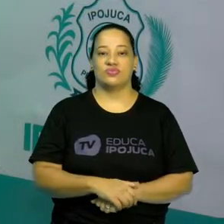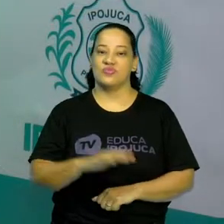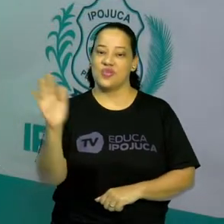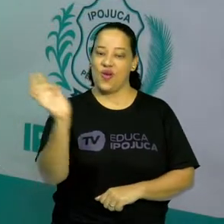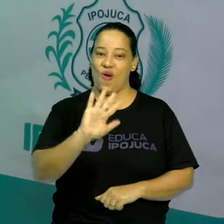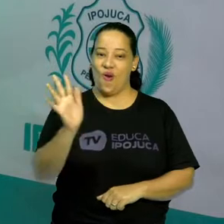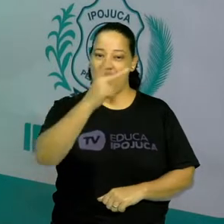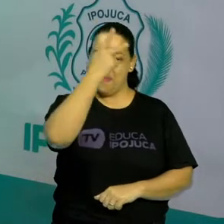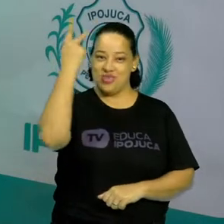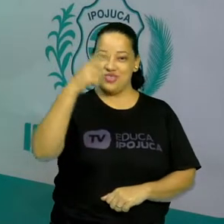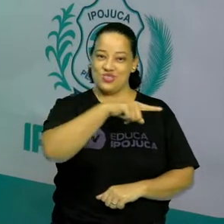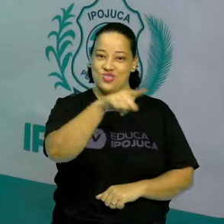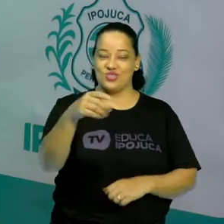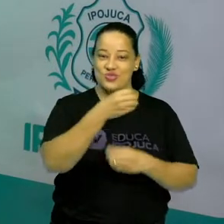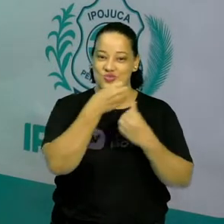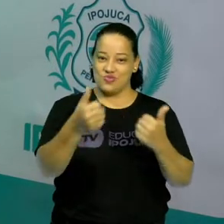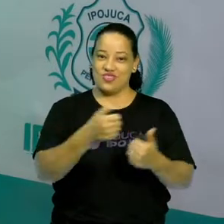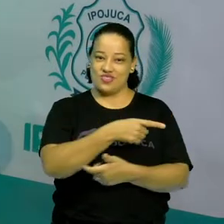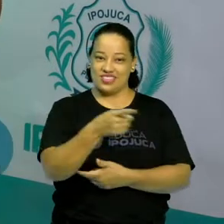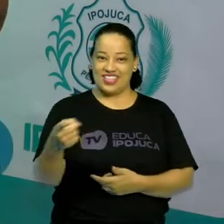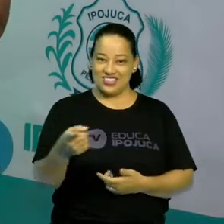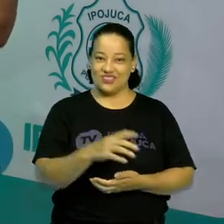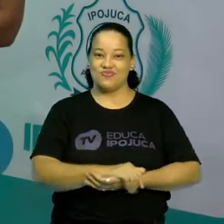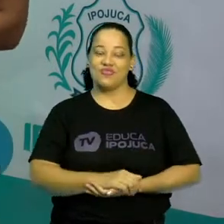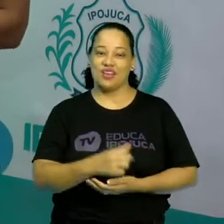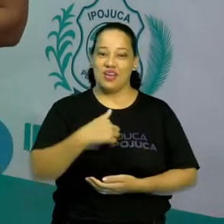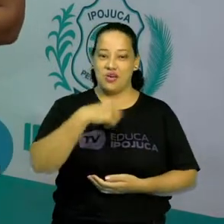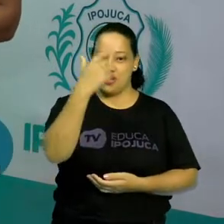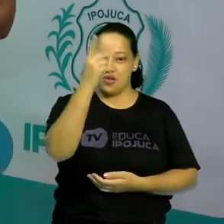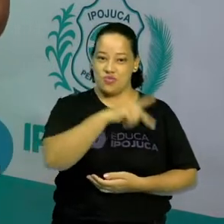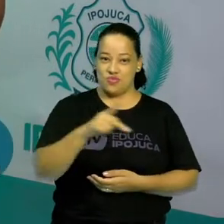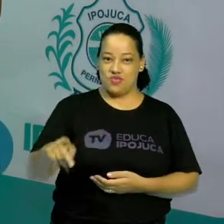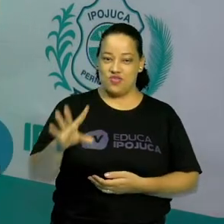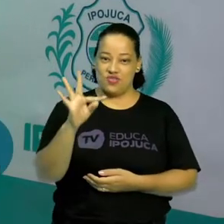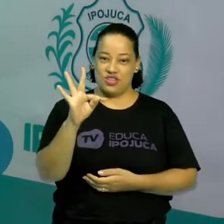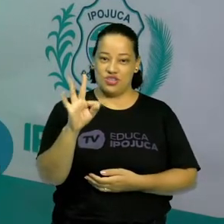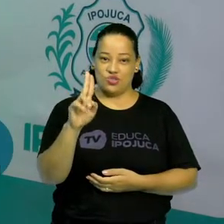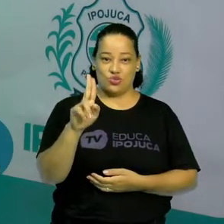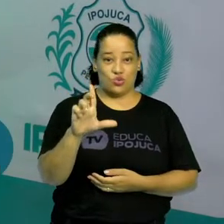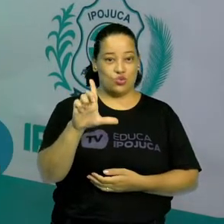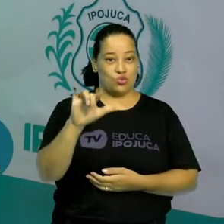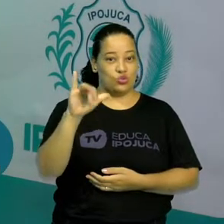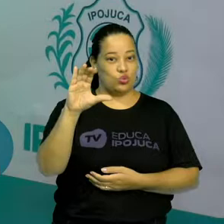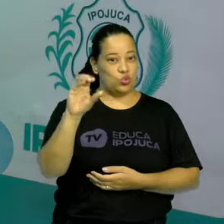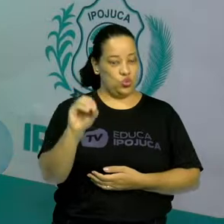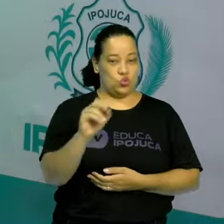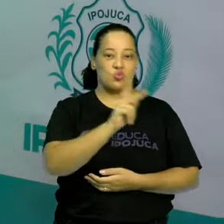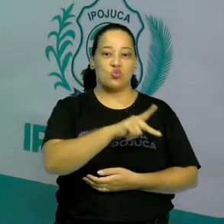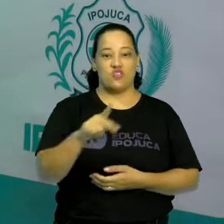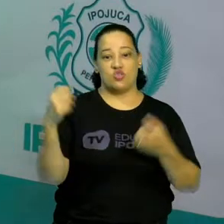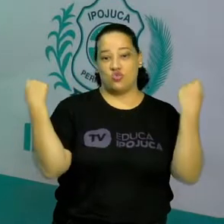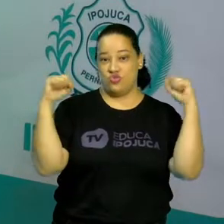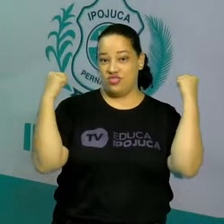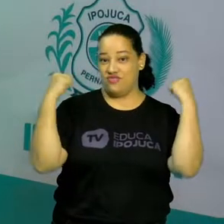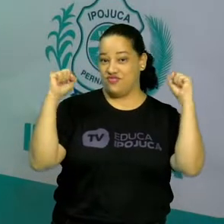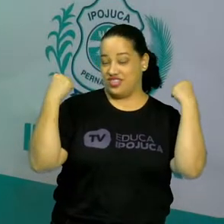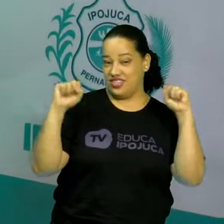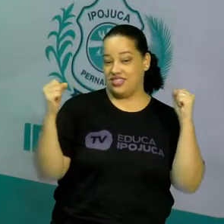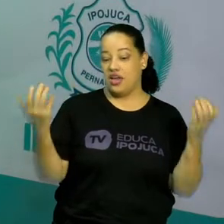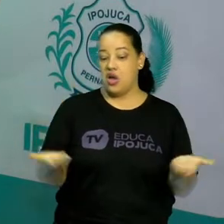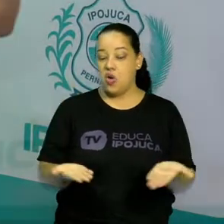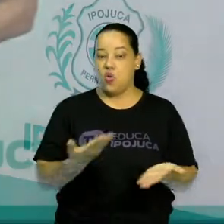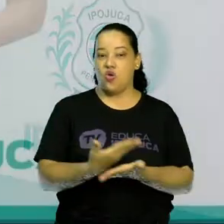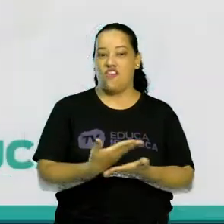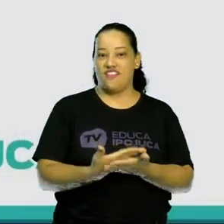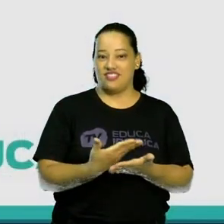Olá pessoal, tudo bom com vocês? Eu sou o professor Túlio, professor de educação física e na aula de hoje nós vamos falar um